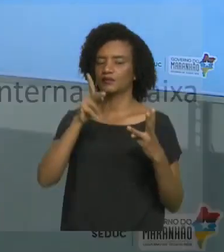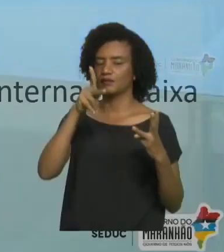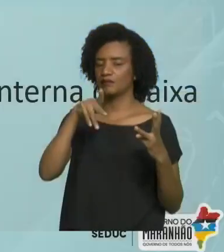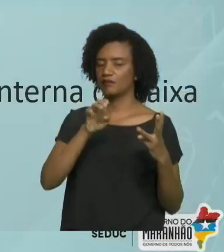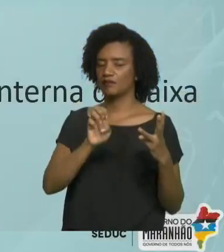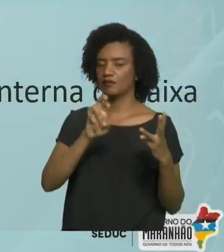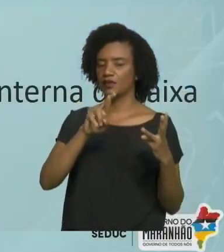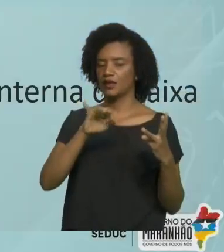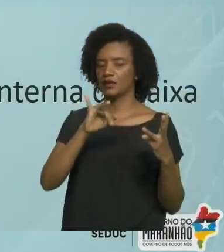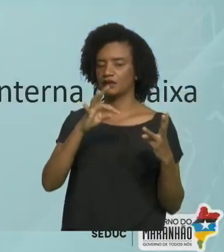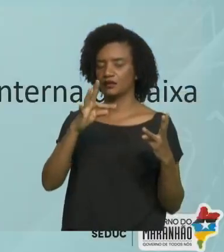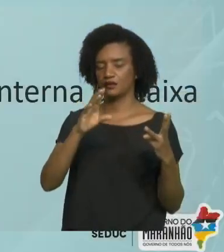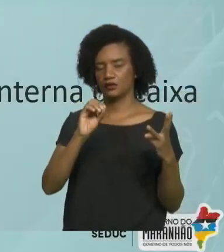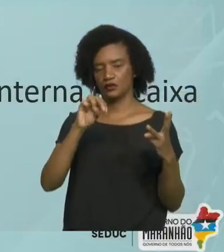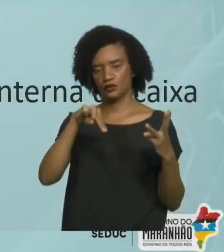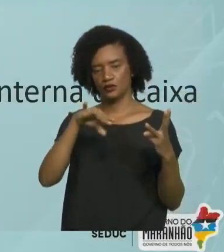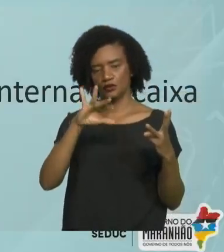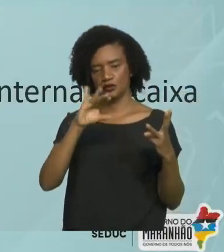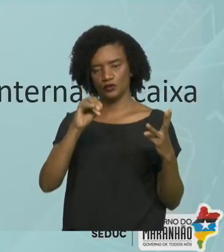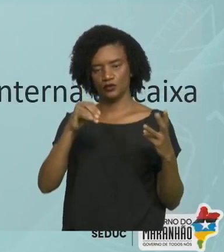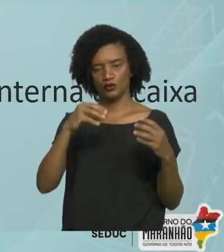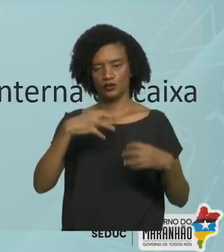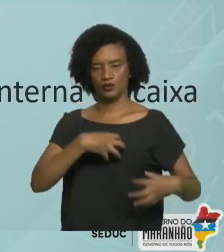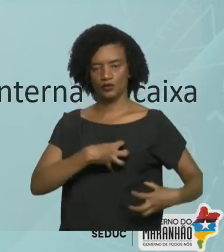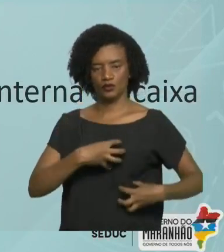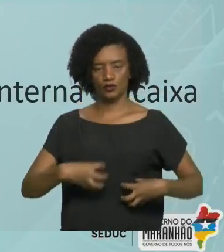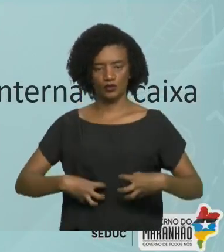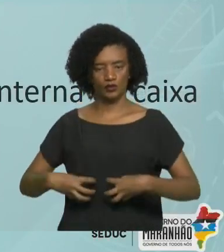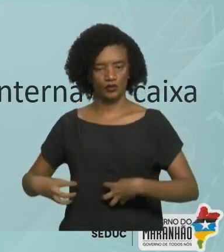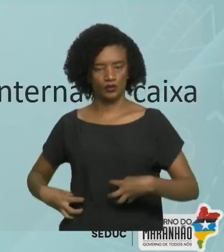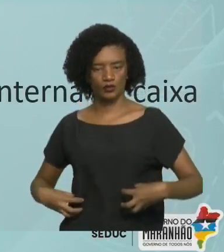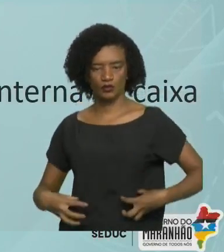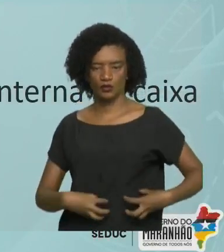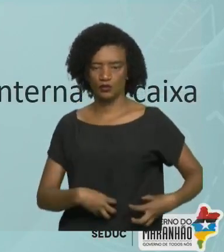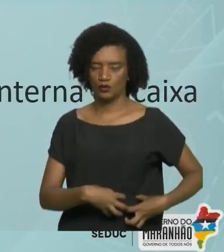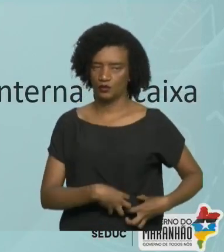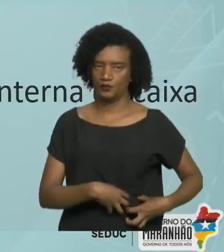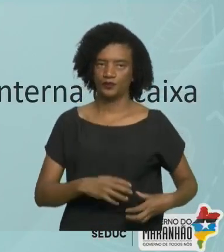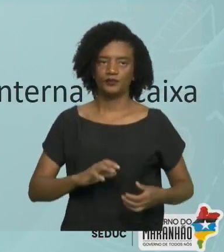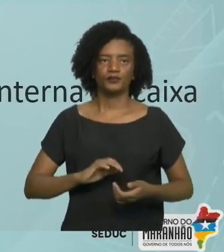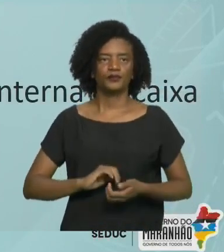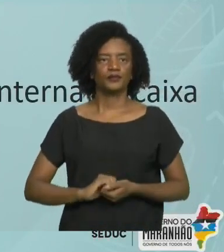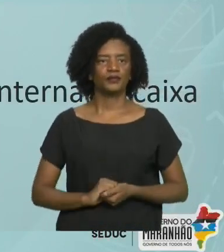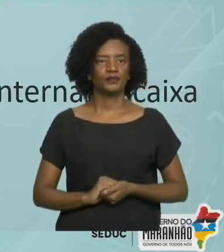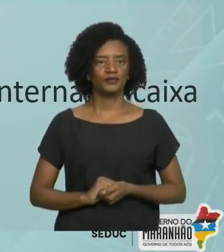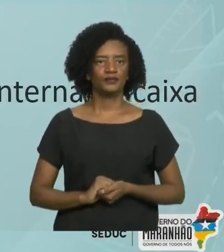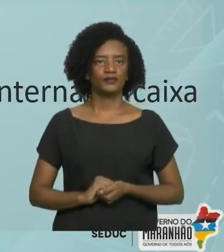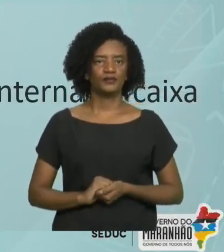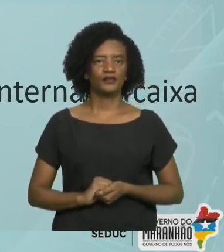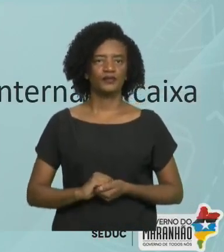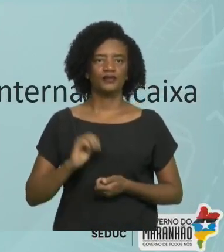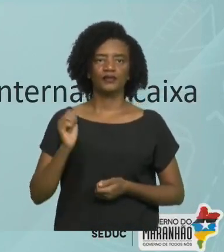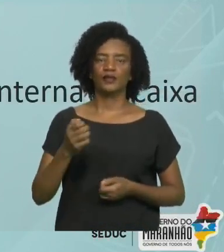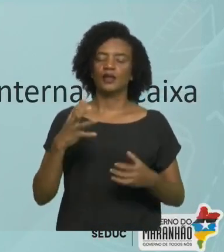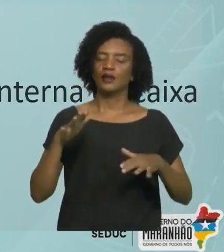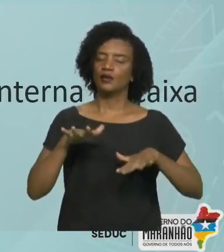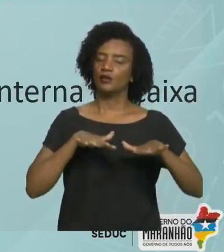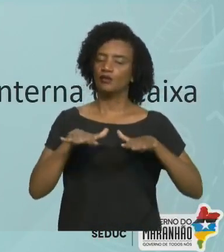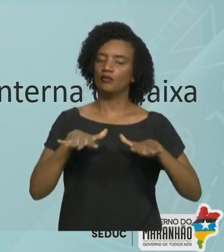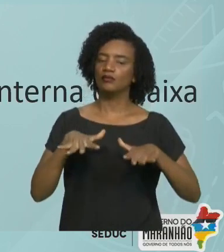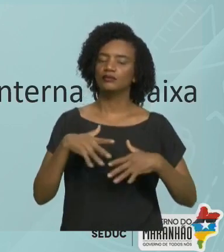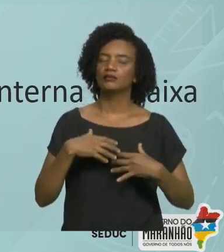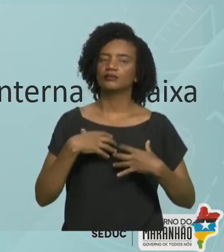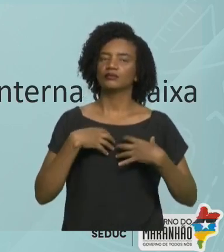E essa respiração, ela se dá através de movimentos respiratórios, que vai ser realizada